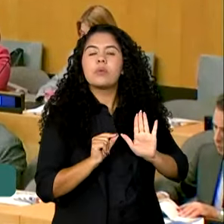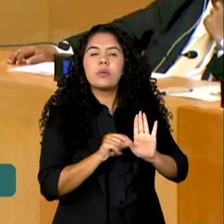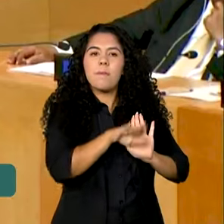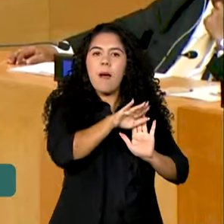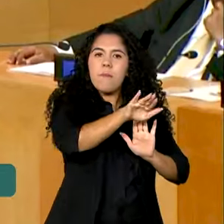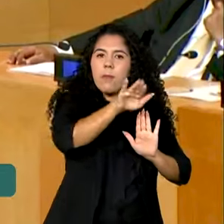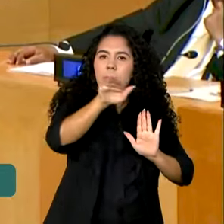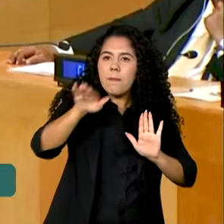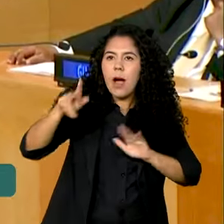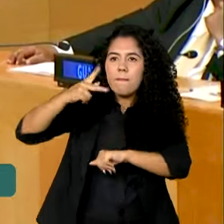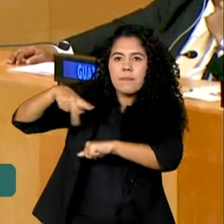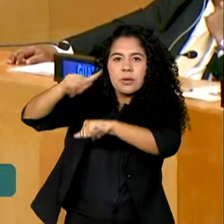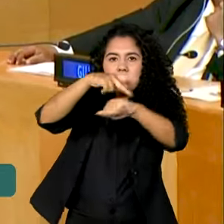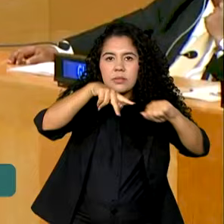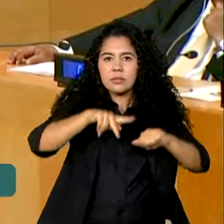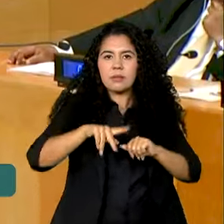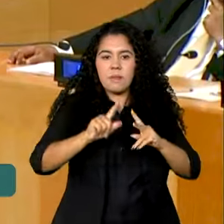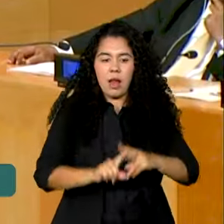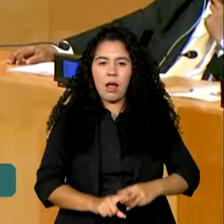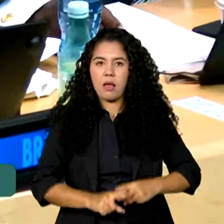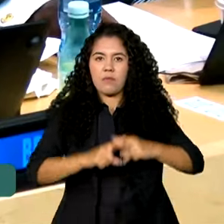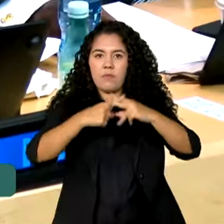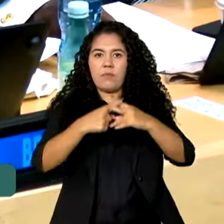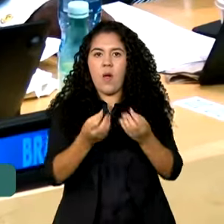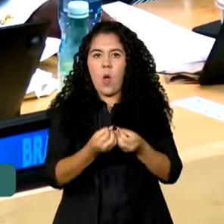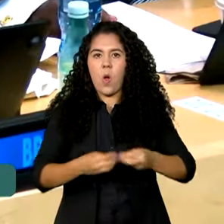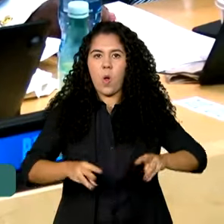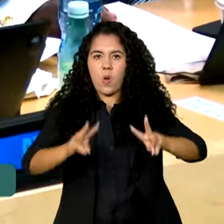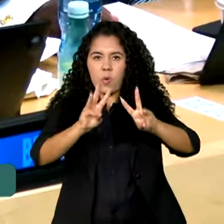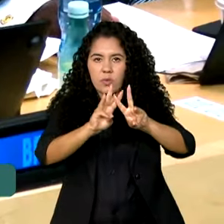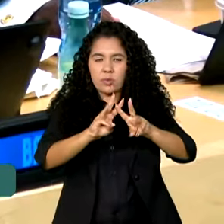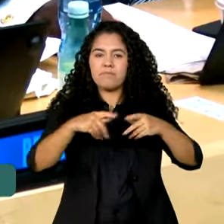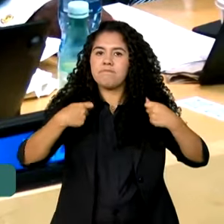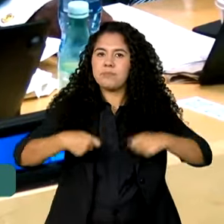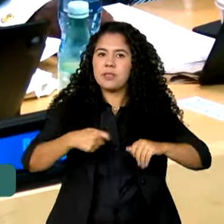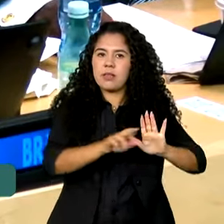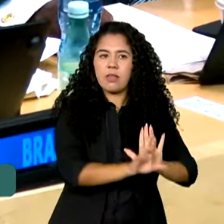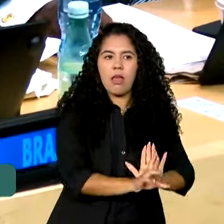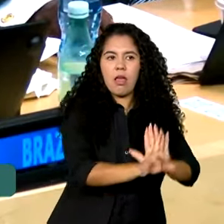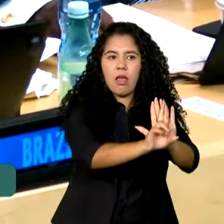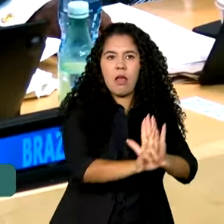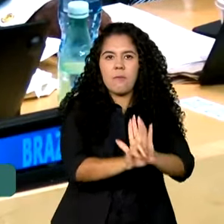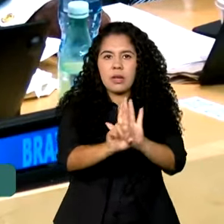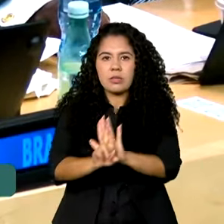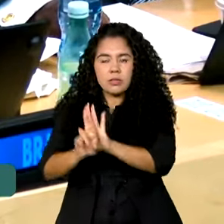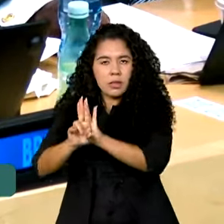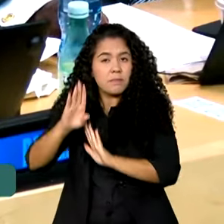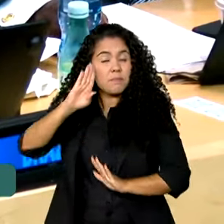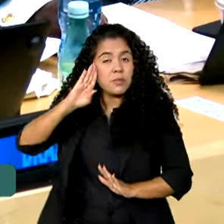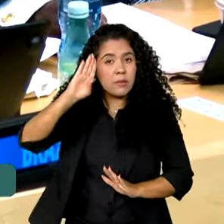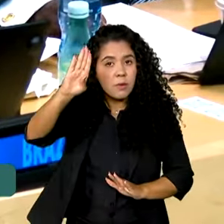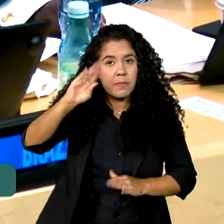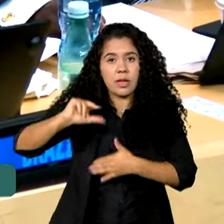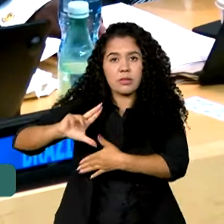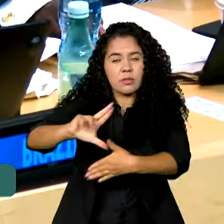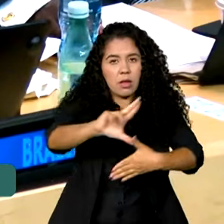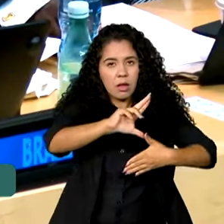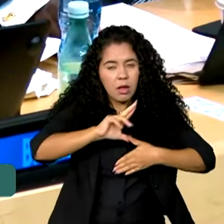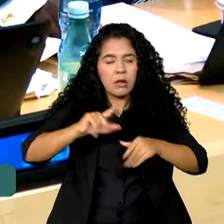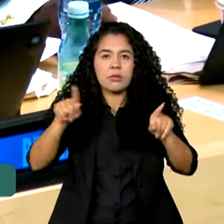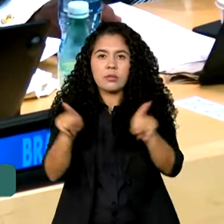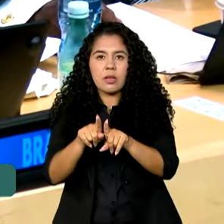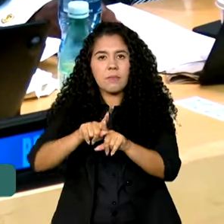reformulação estrutural da ONU. Com mais representatividade, em especial da África e América Latina e Caribe,